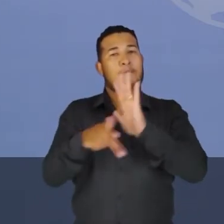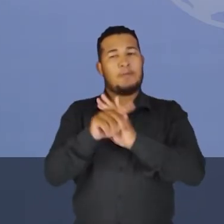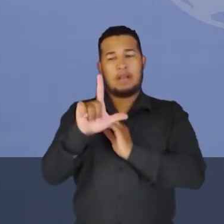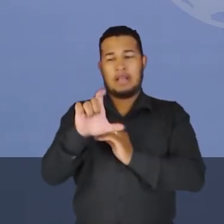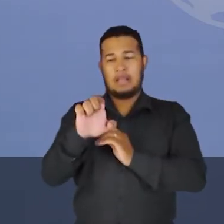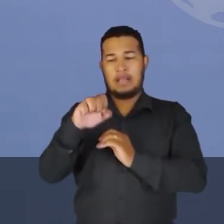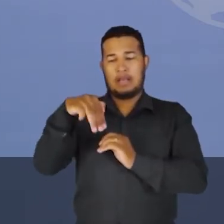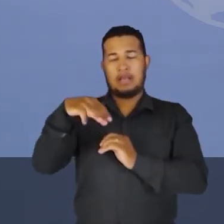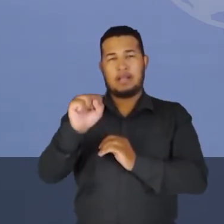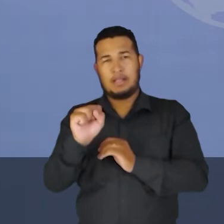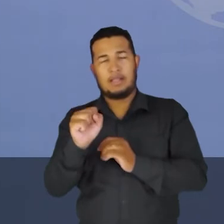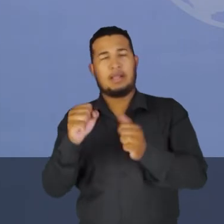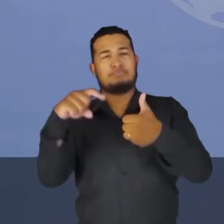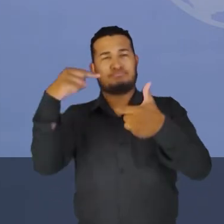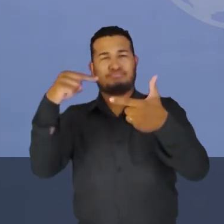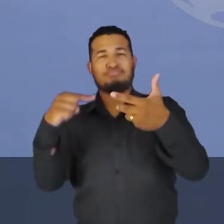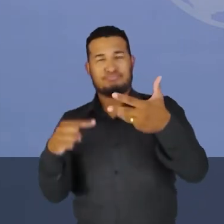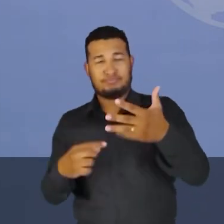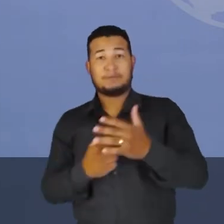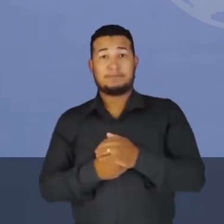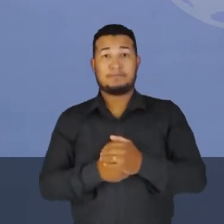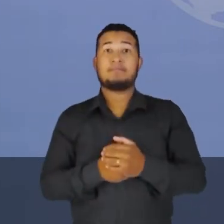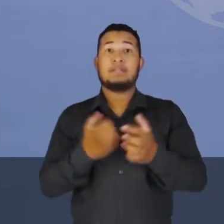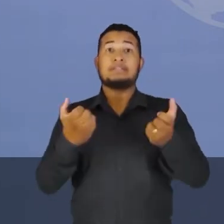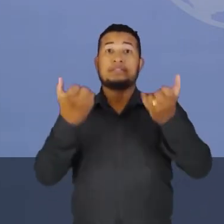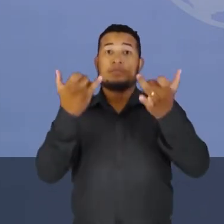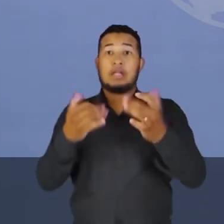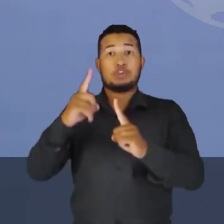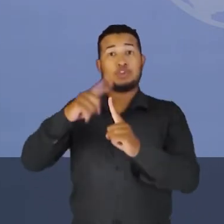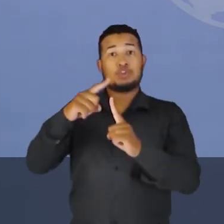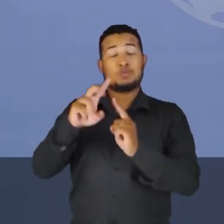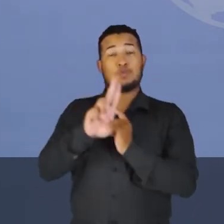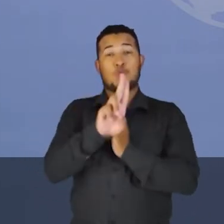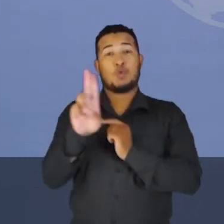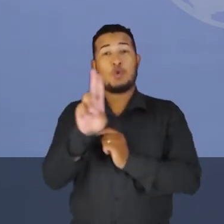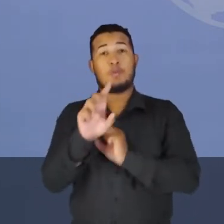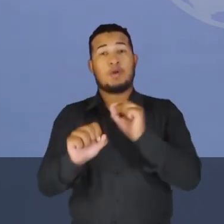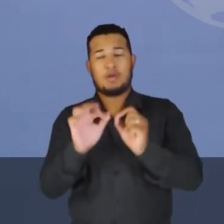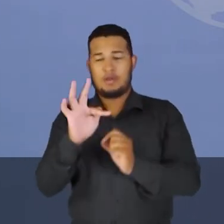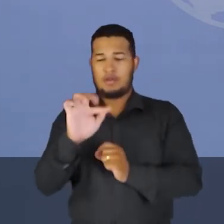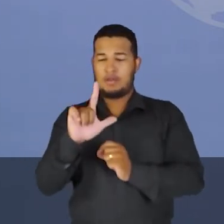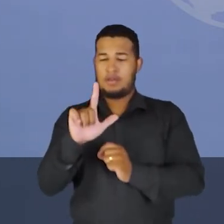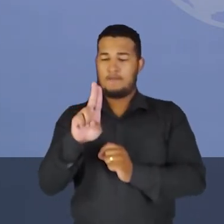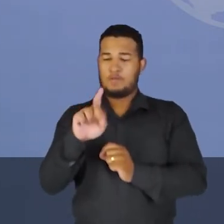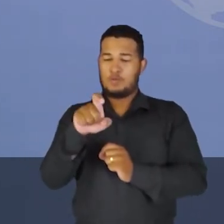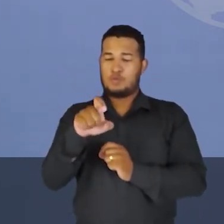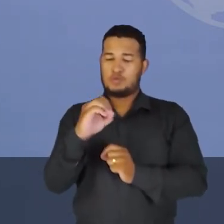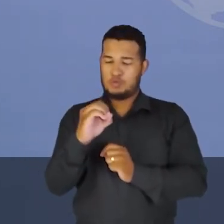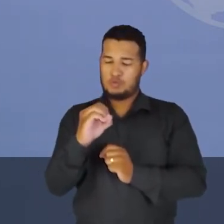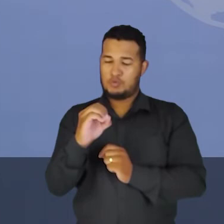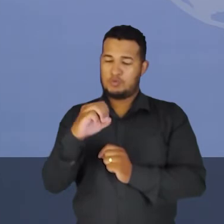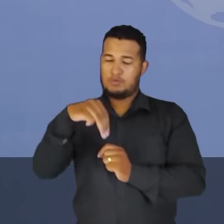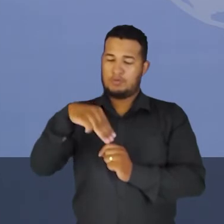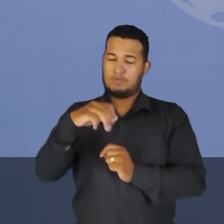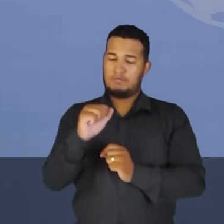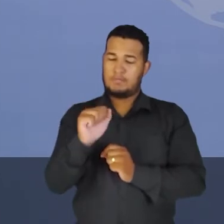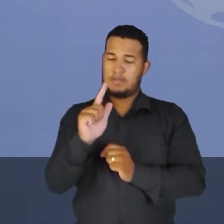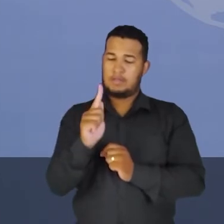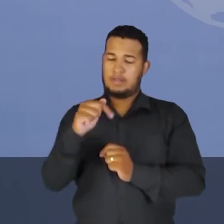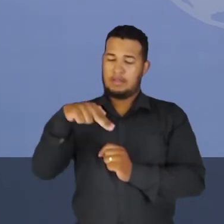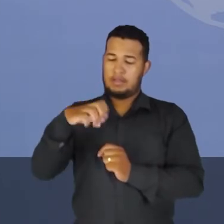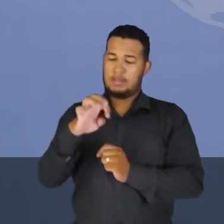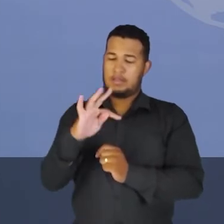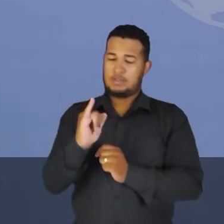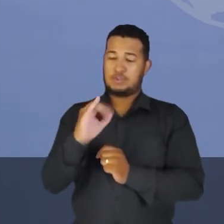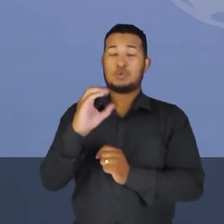lei de Farrande, nós vamos falar de uma grandeza chamada de fluxo magnético. Então nós vamos precisar